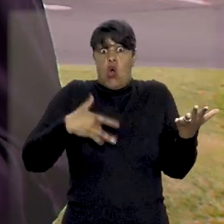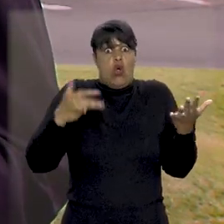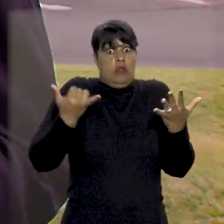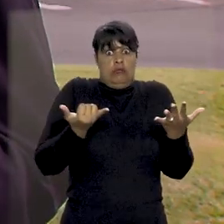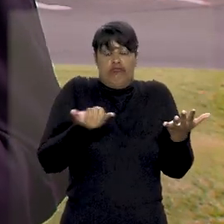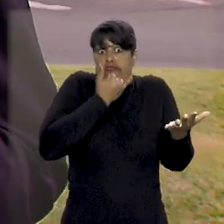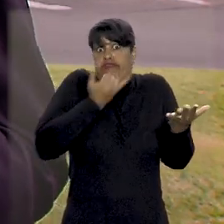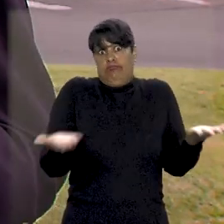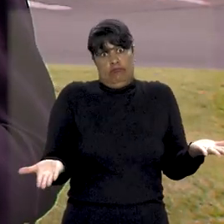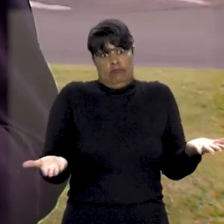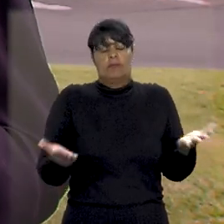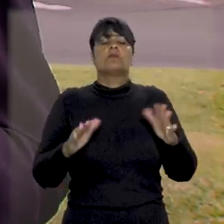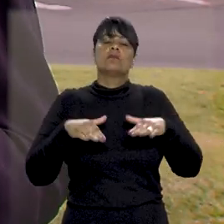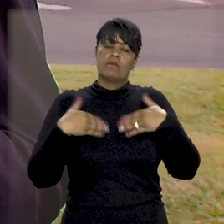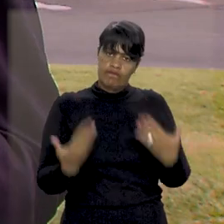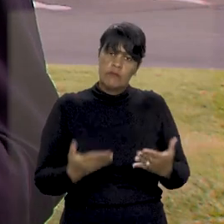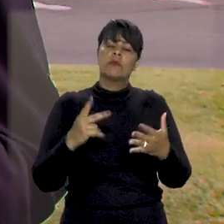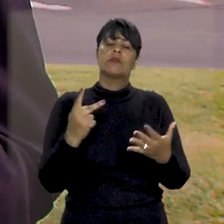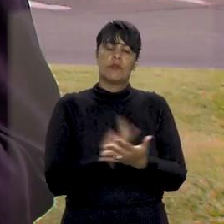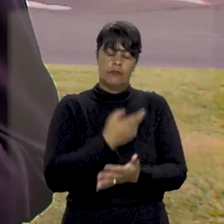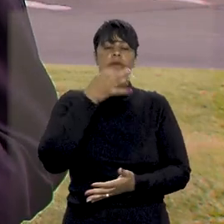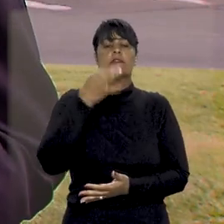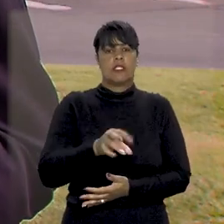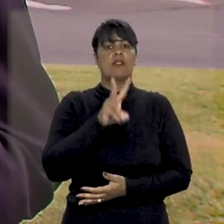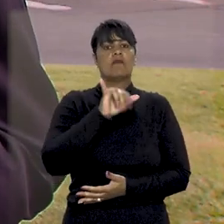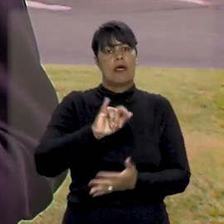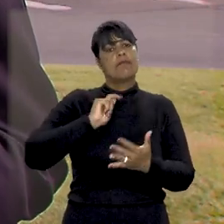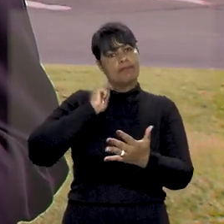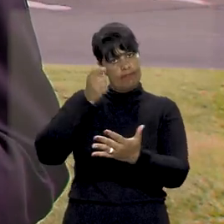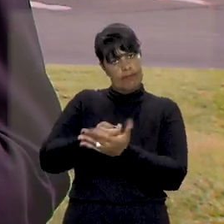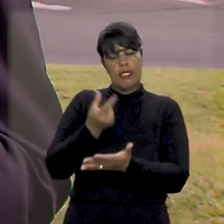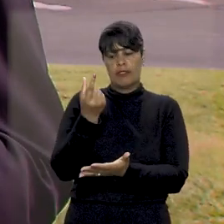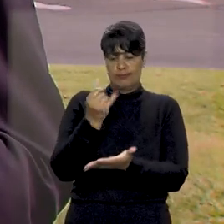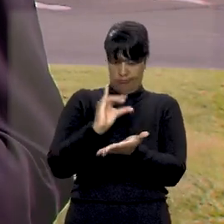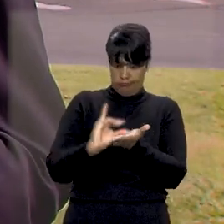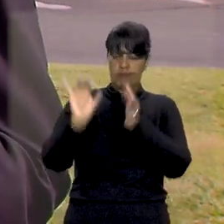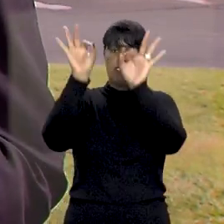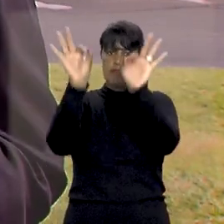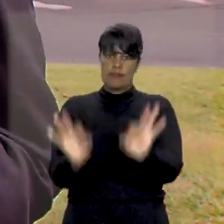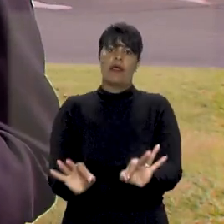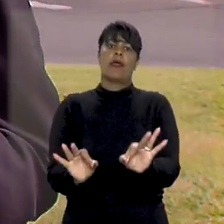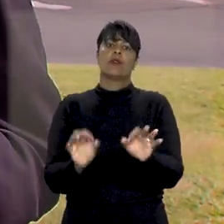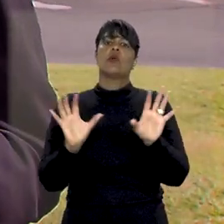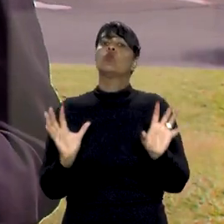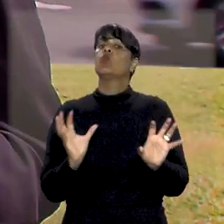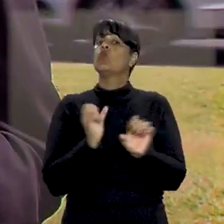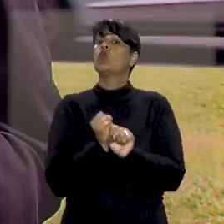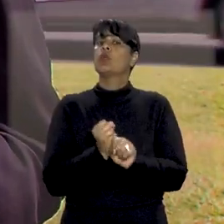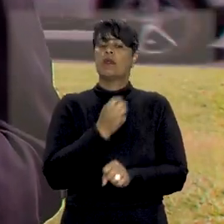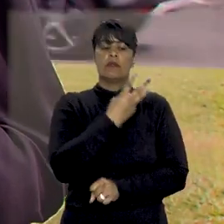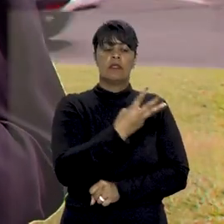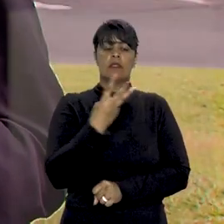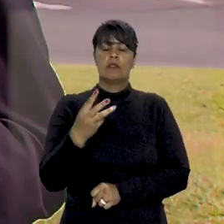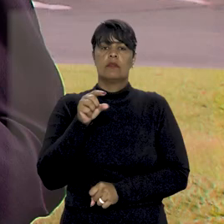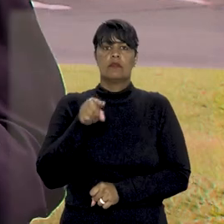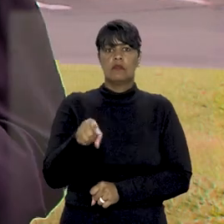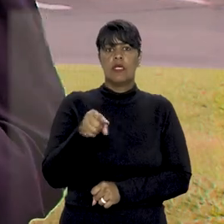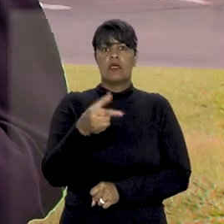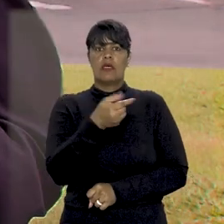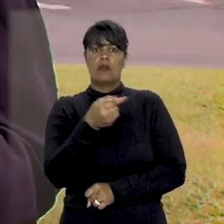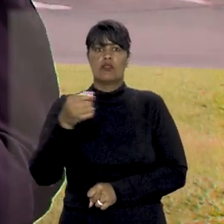instâncias ordinárias condenaram os réus ao pagamento de indenização por danos materiais no valor de R$.750